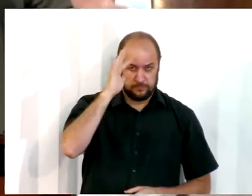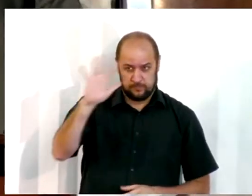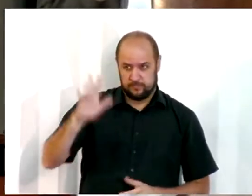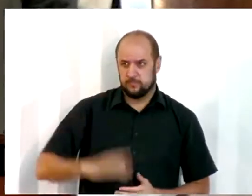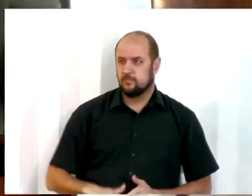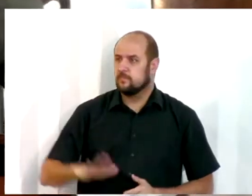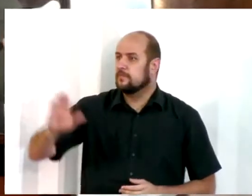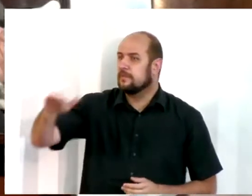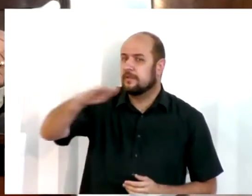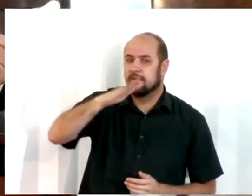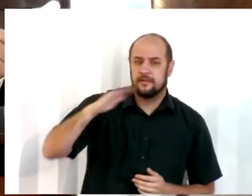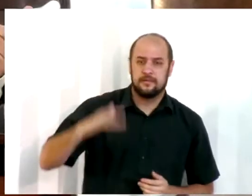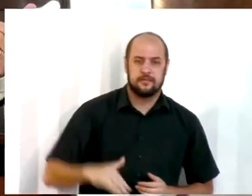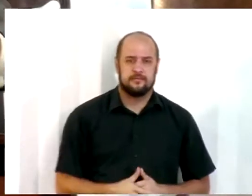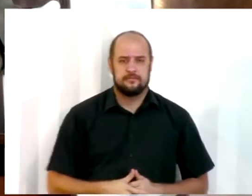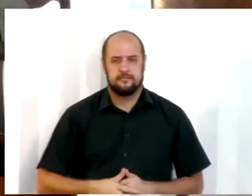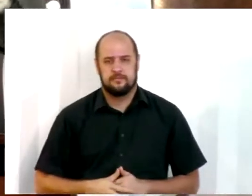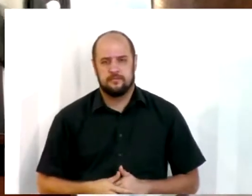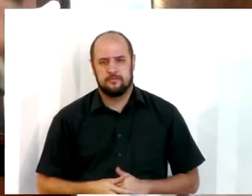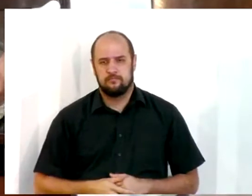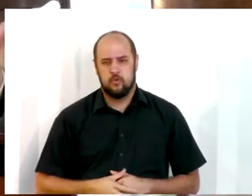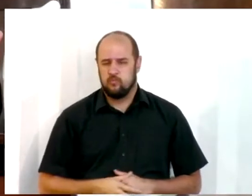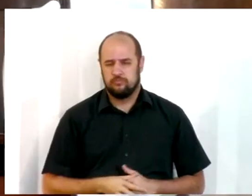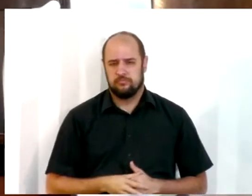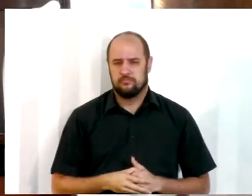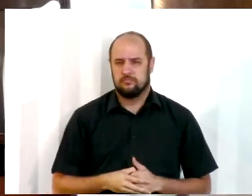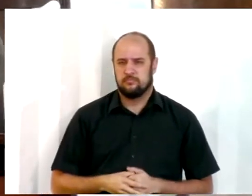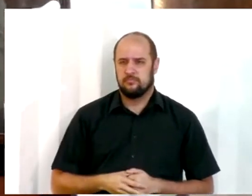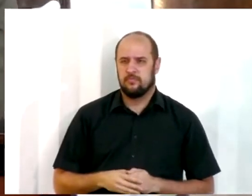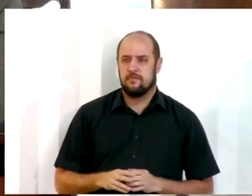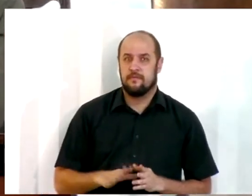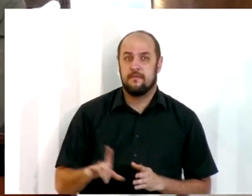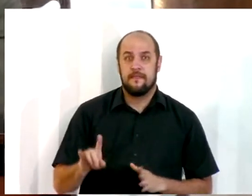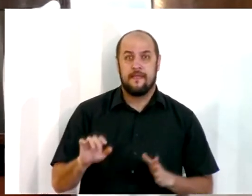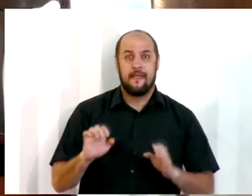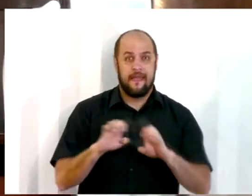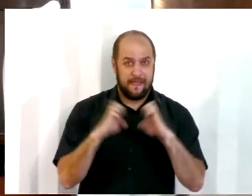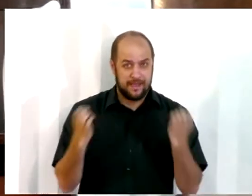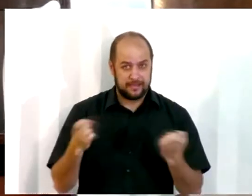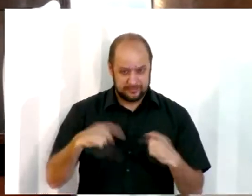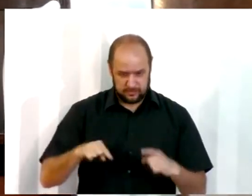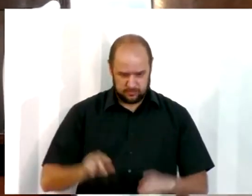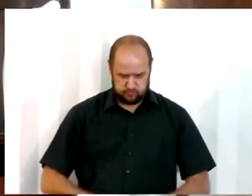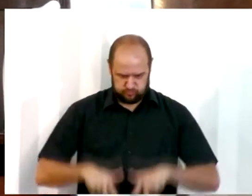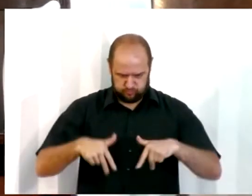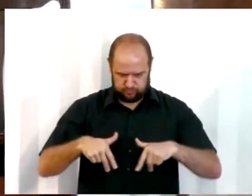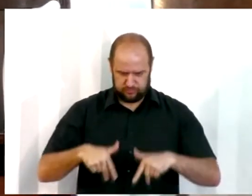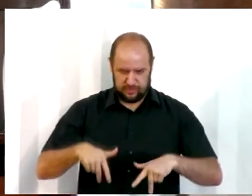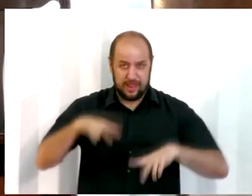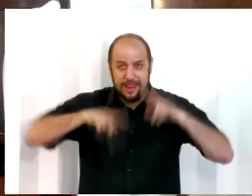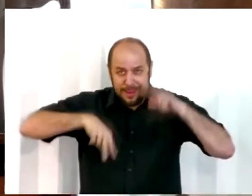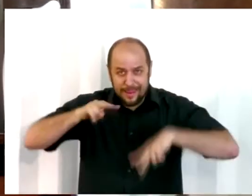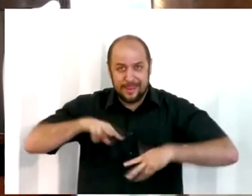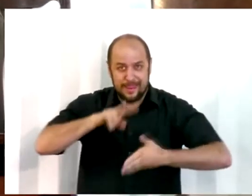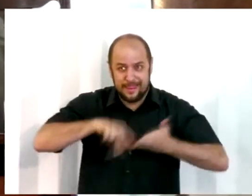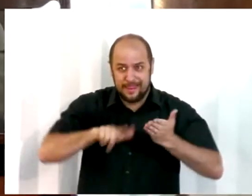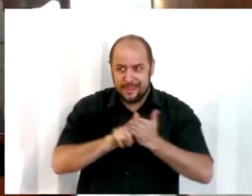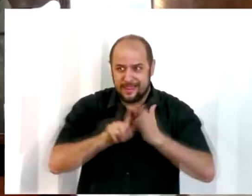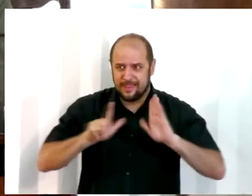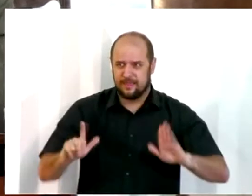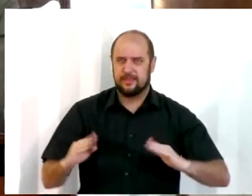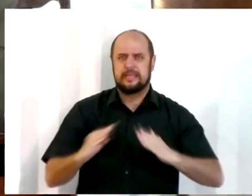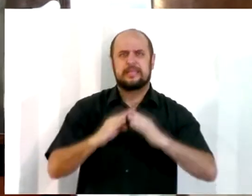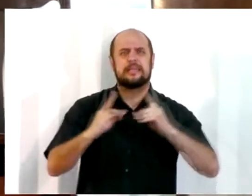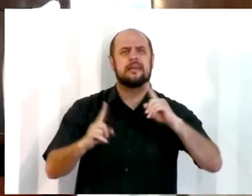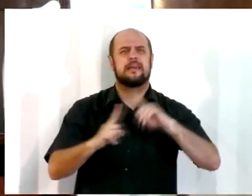as crianças estão desenhando a nossa igreja. Esdras está aqui no púlpito da igreja. Ele está lendo o livro da lei. A igreja está